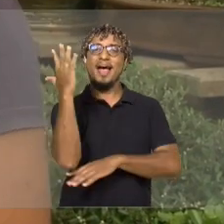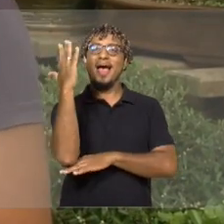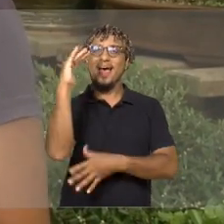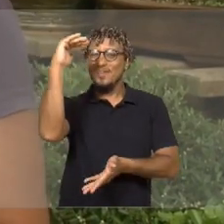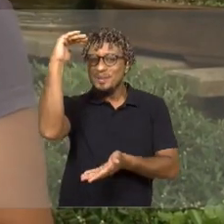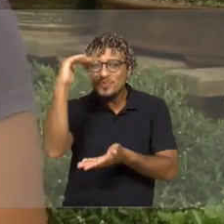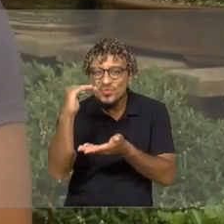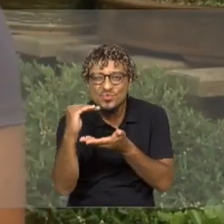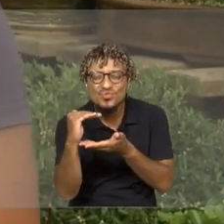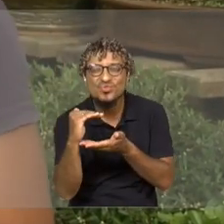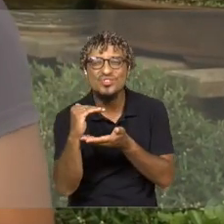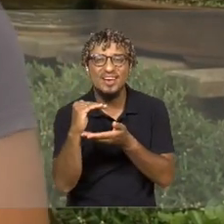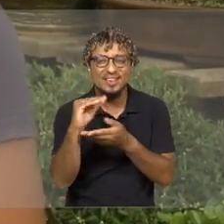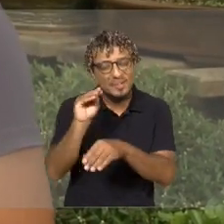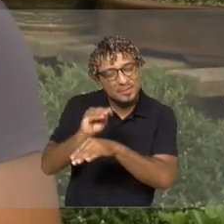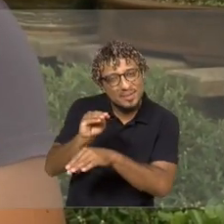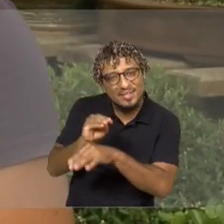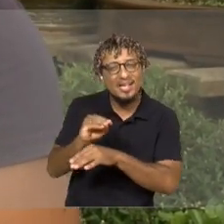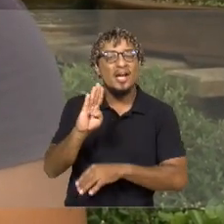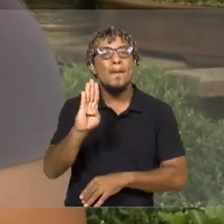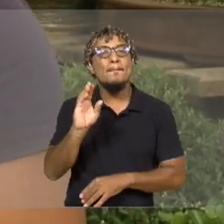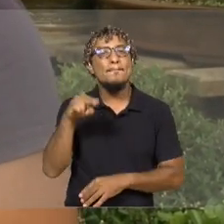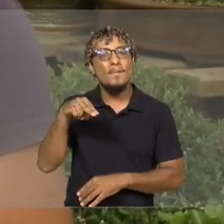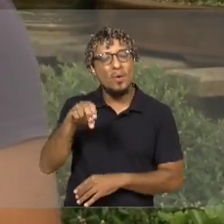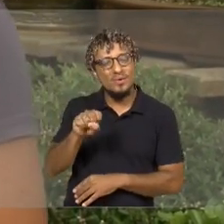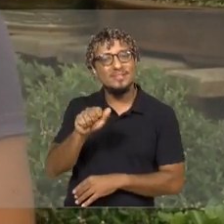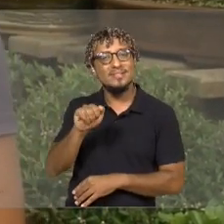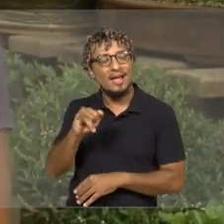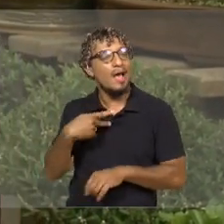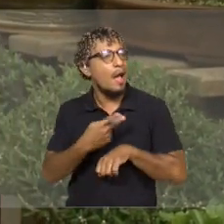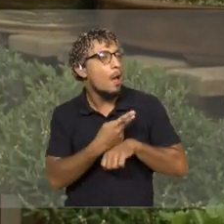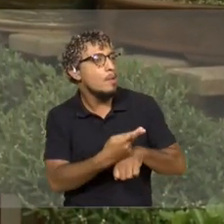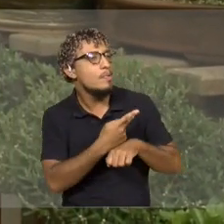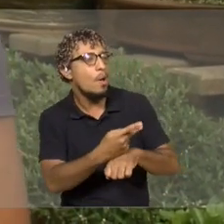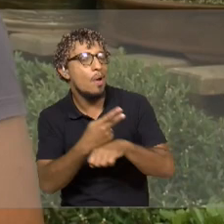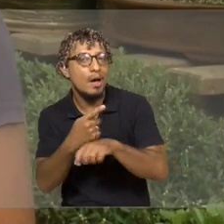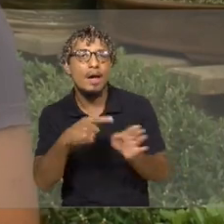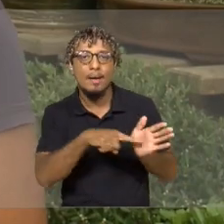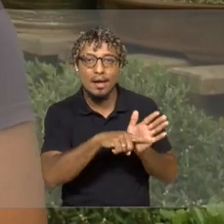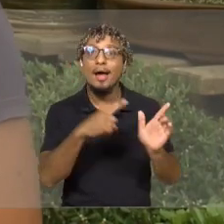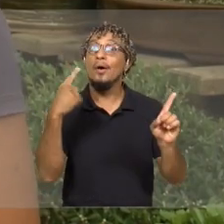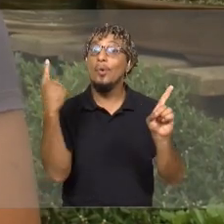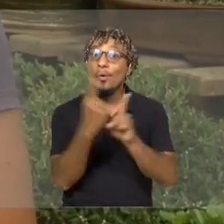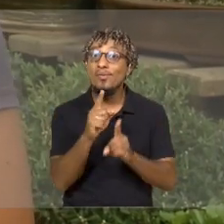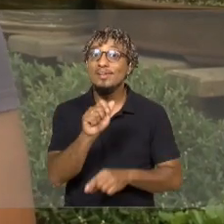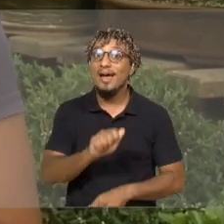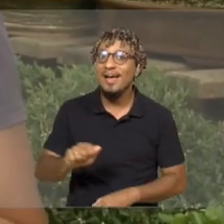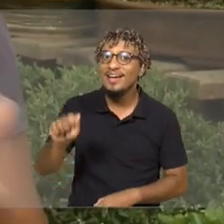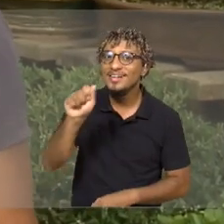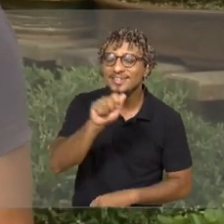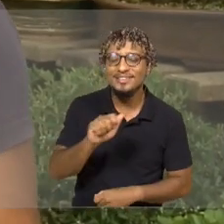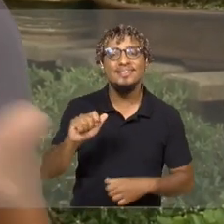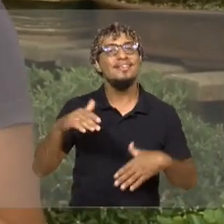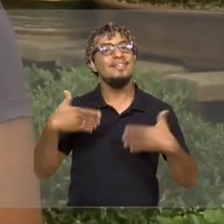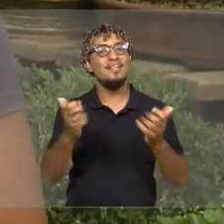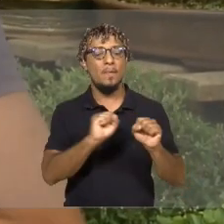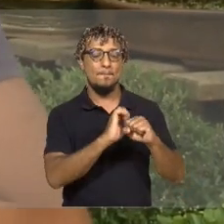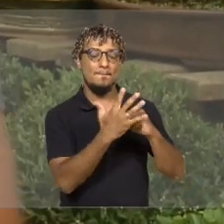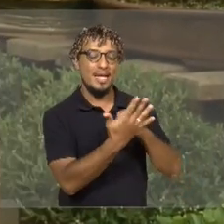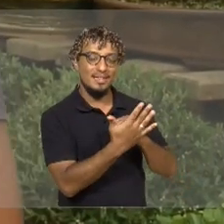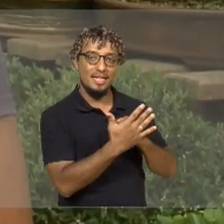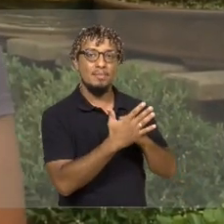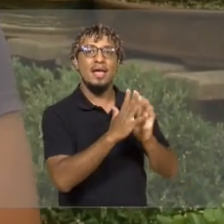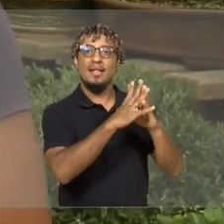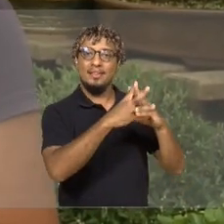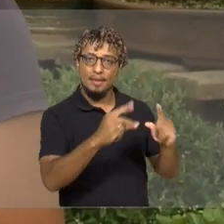pesquisar, procurei em São Luís alguém que fizesse também essa arte, encontrei uma associação. Então, desde a pandemia para